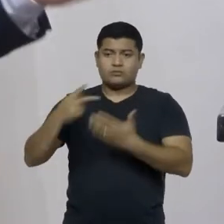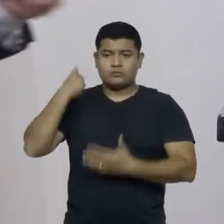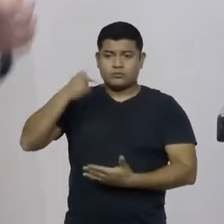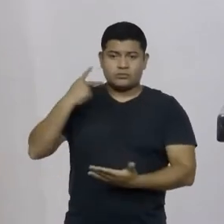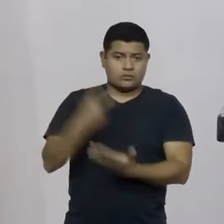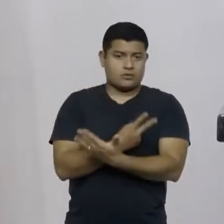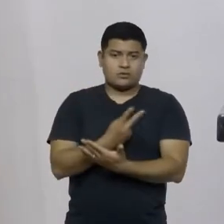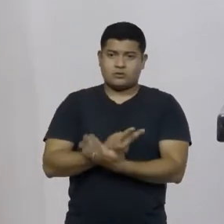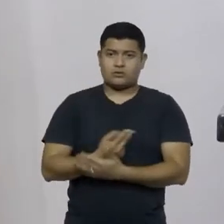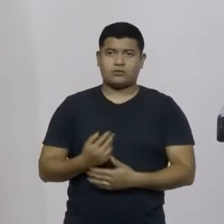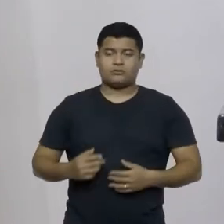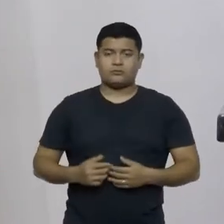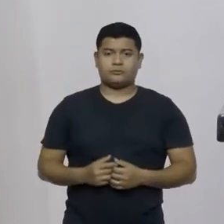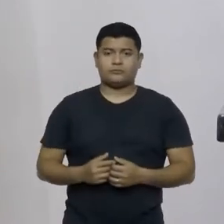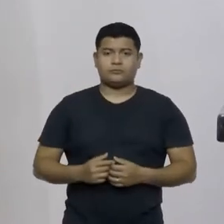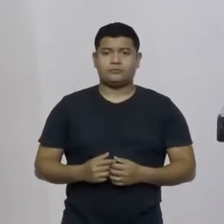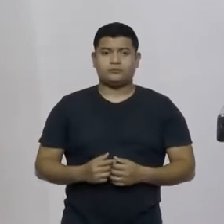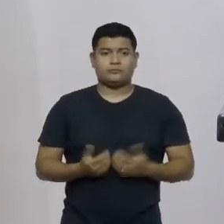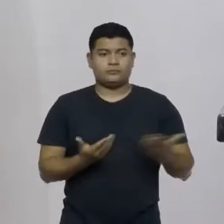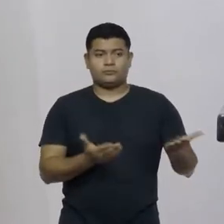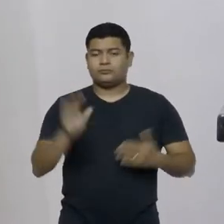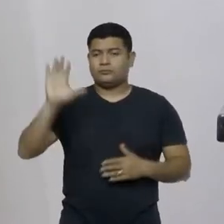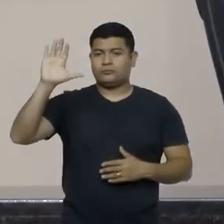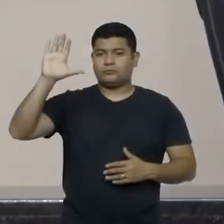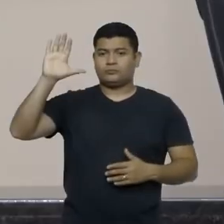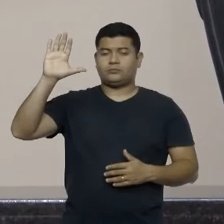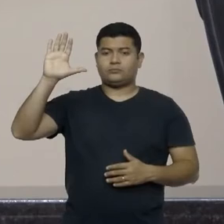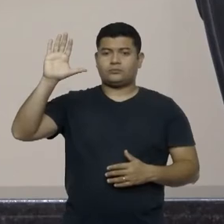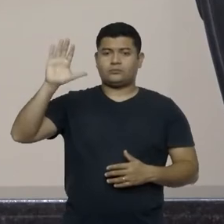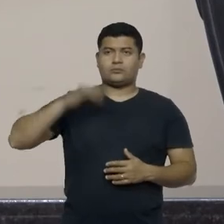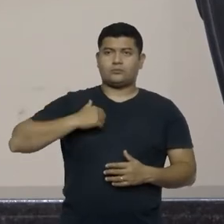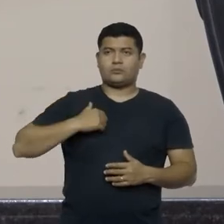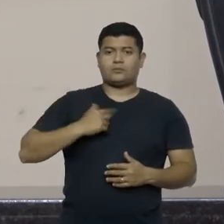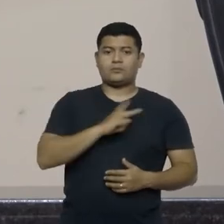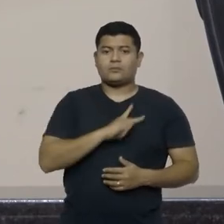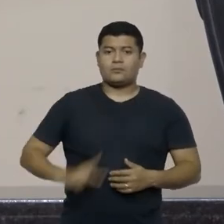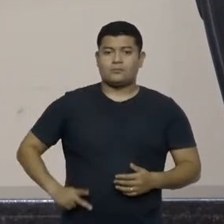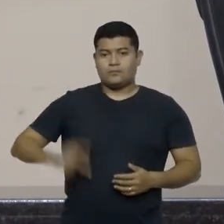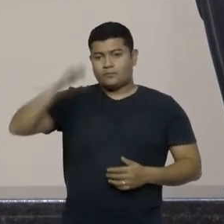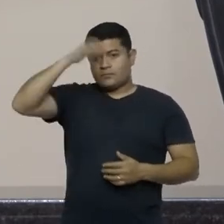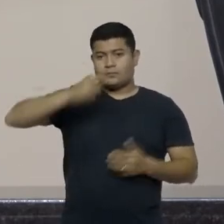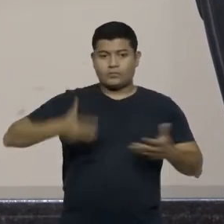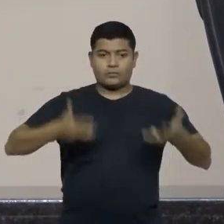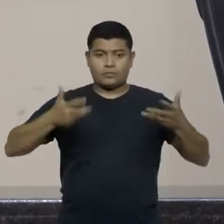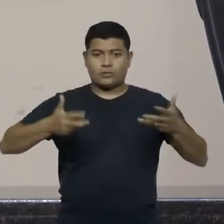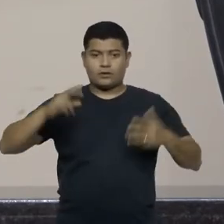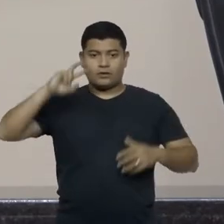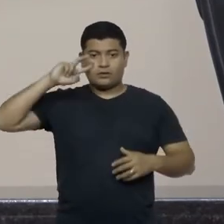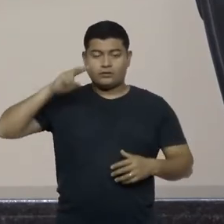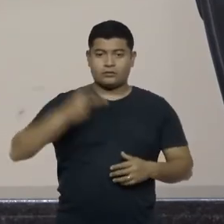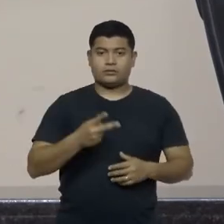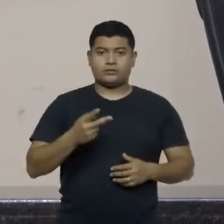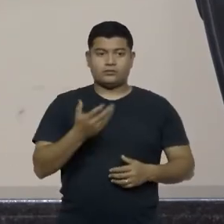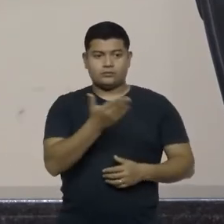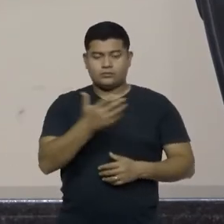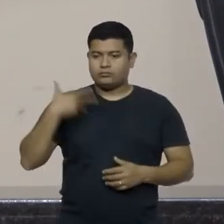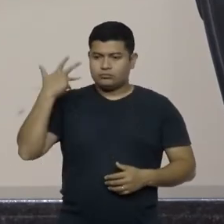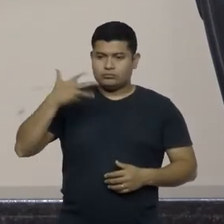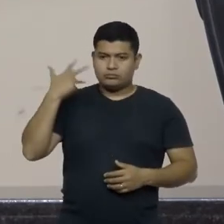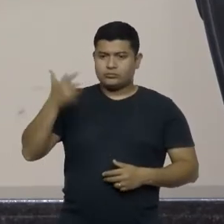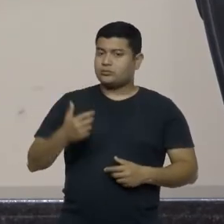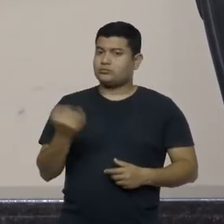Também quero falar o presidente. Eu quero reconhecer a importância do pronunciamento de vossa